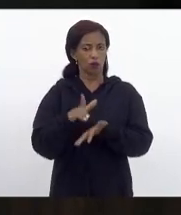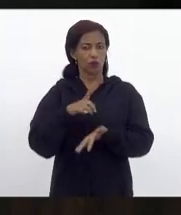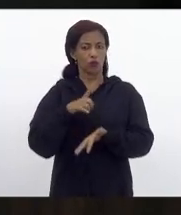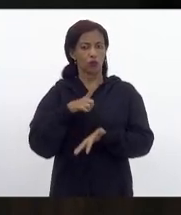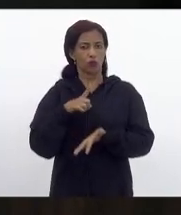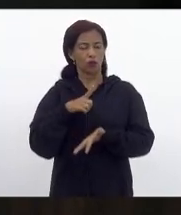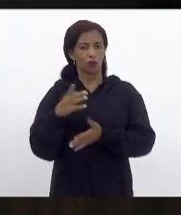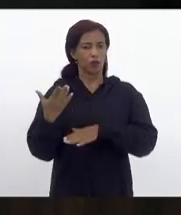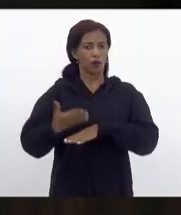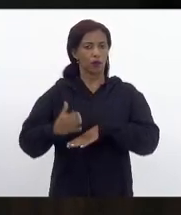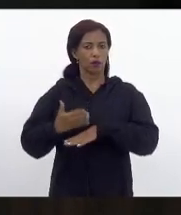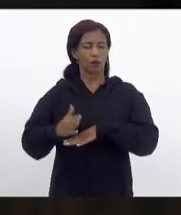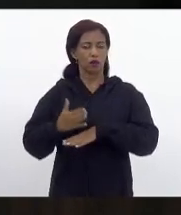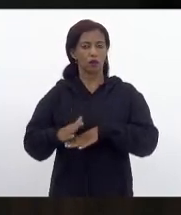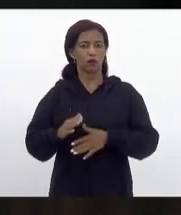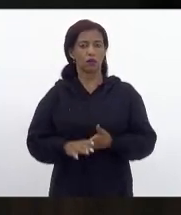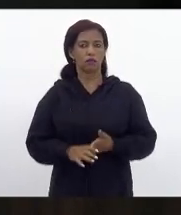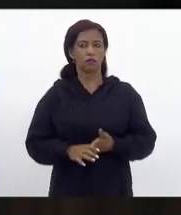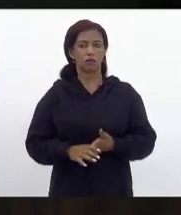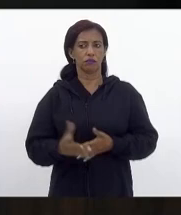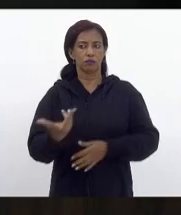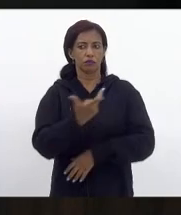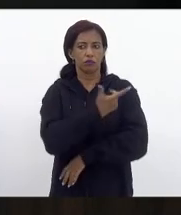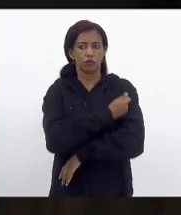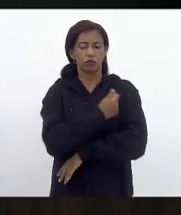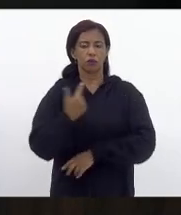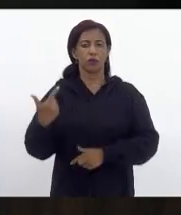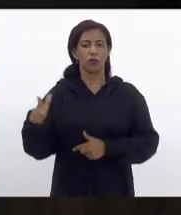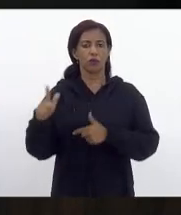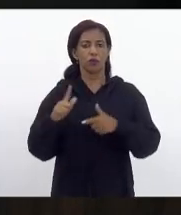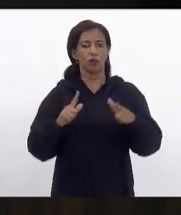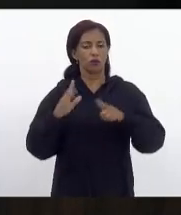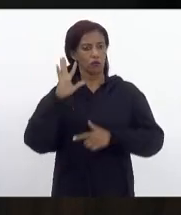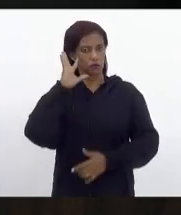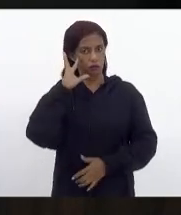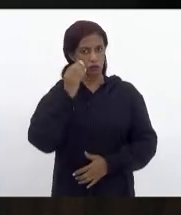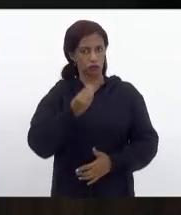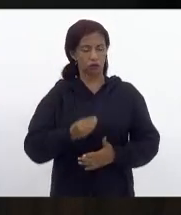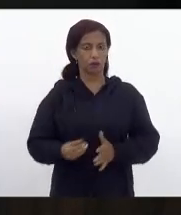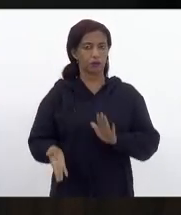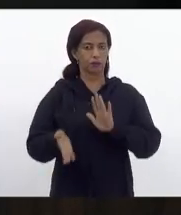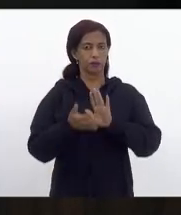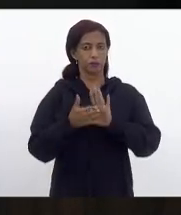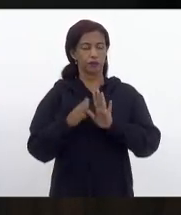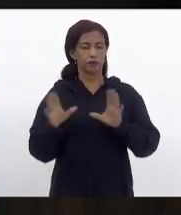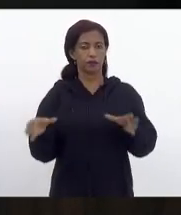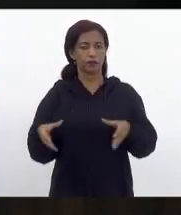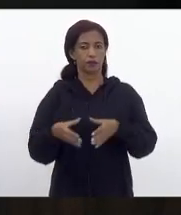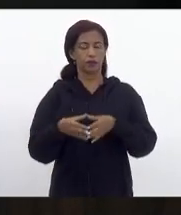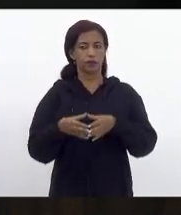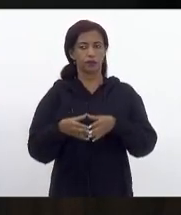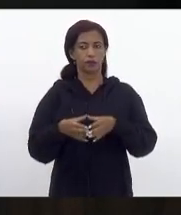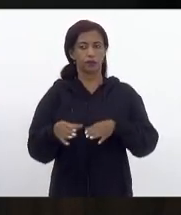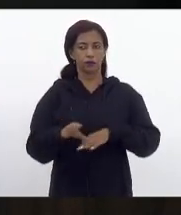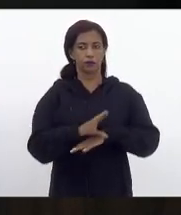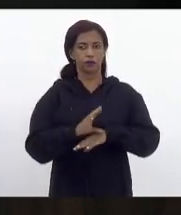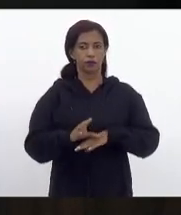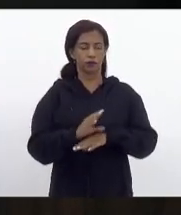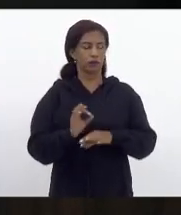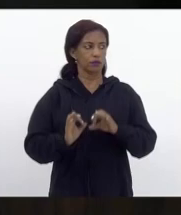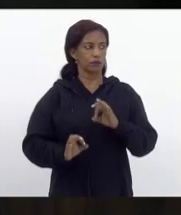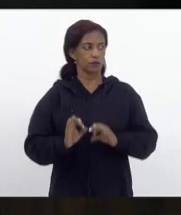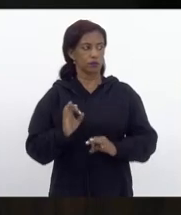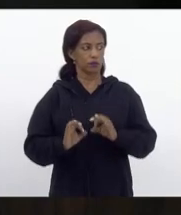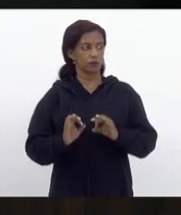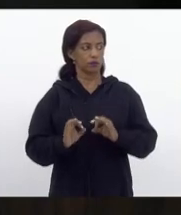casos de prática de revacinação e da outras providências. Pareceres das comissões de Constituição e Justiça